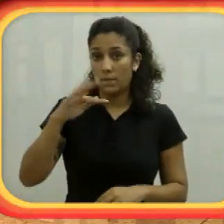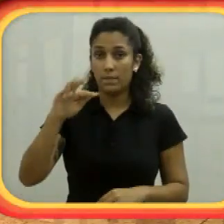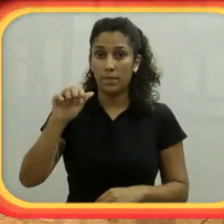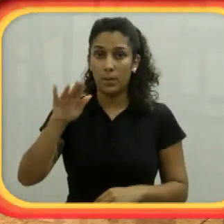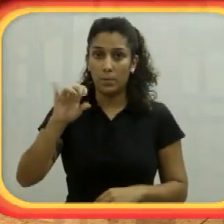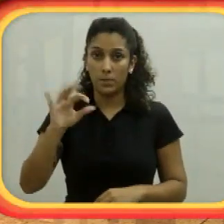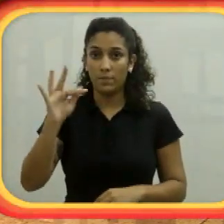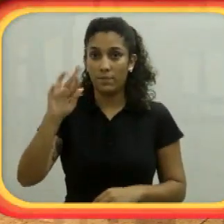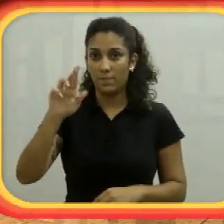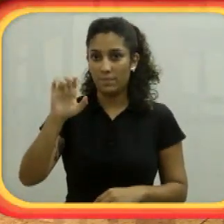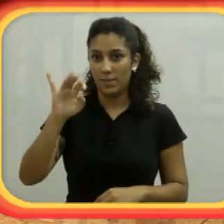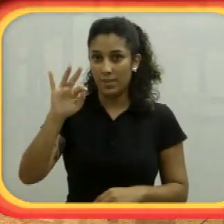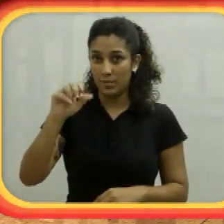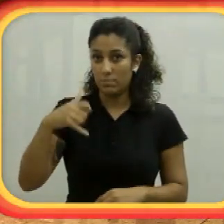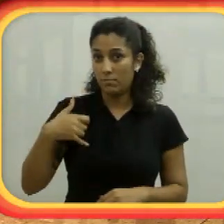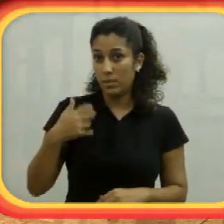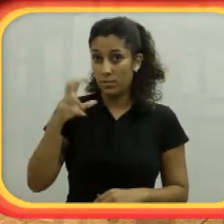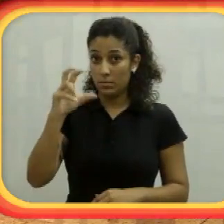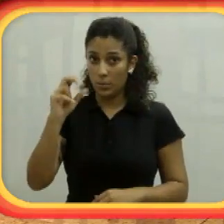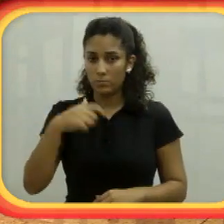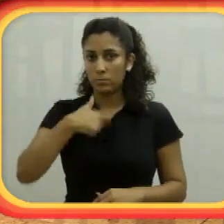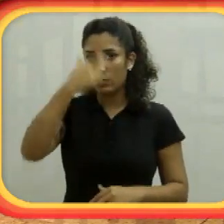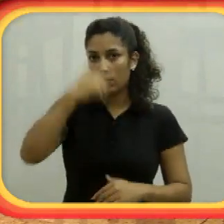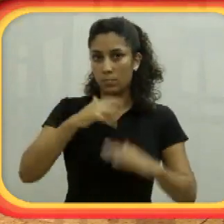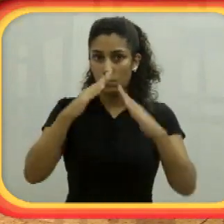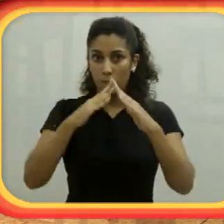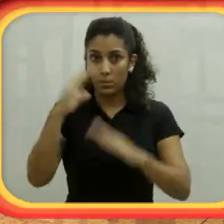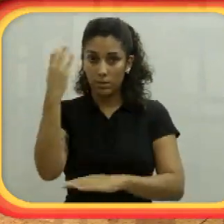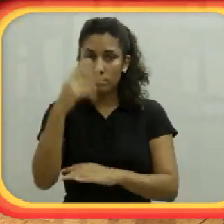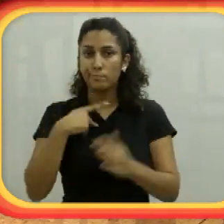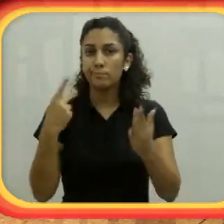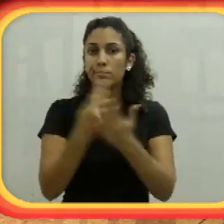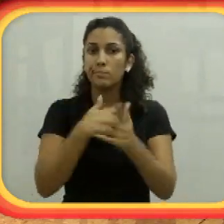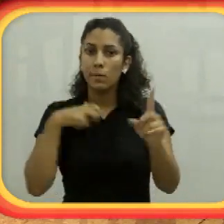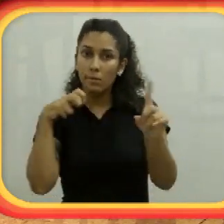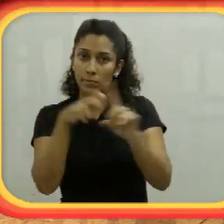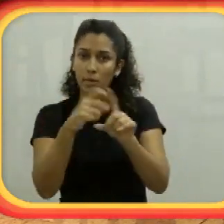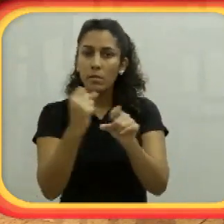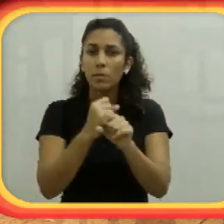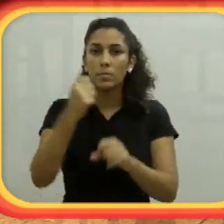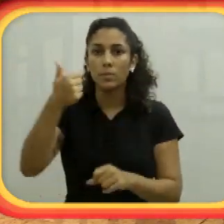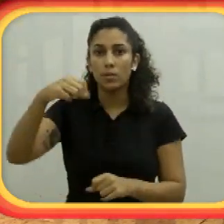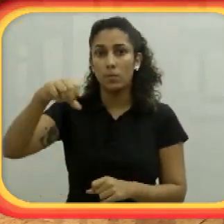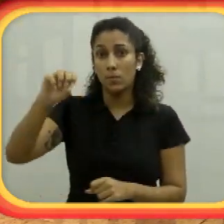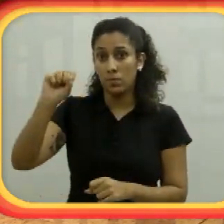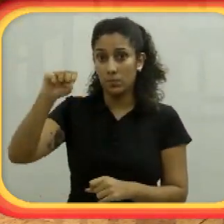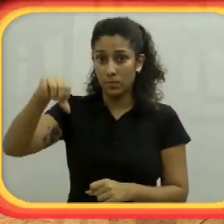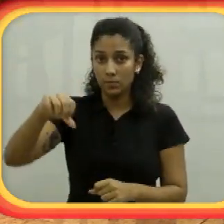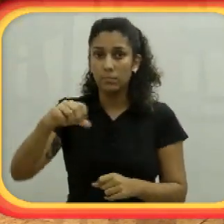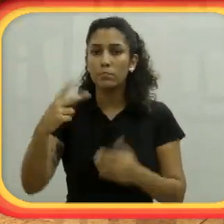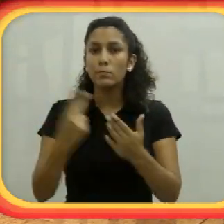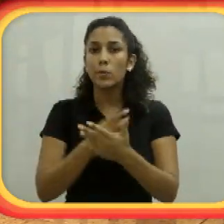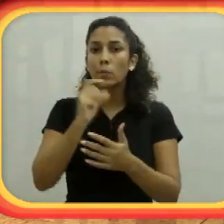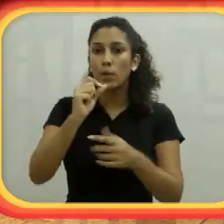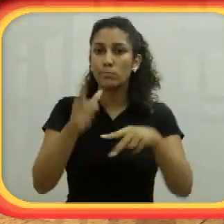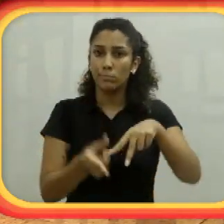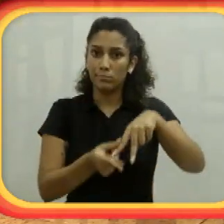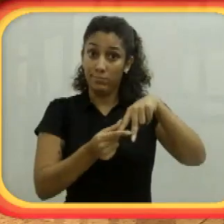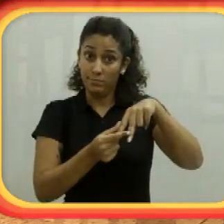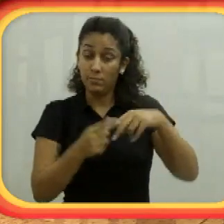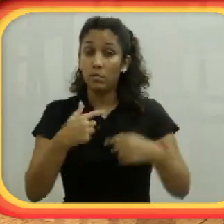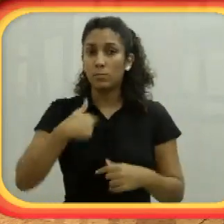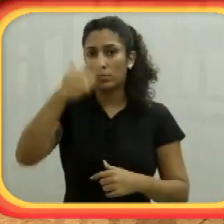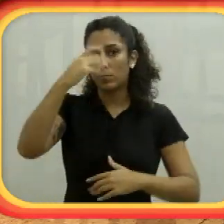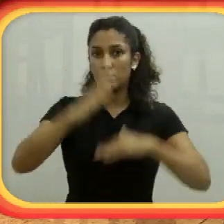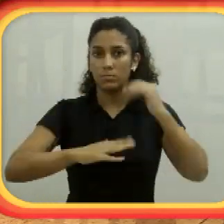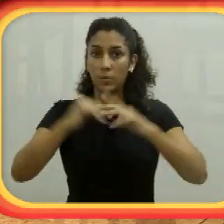Fábio Freitas, eu tenho 50 anos, sou morador de Niterói. Sofreu um acidente em 1989, que me deixou com mobilidade reduzida nas